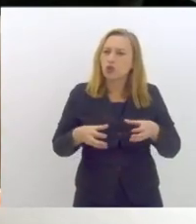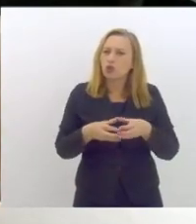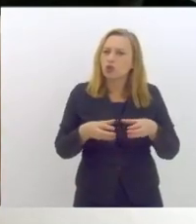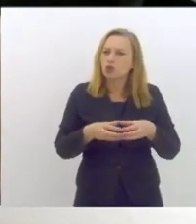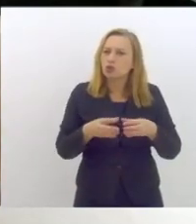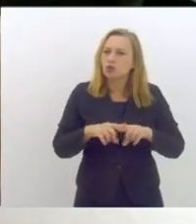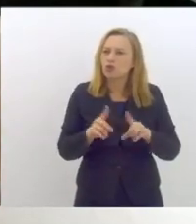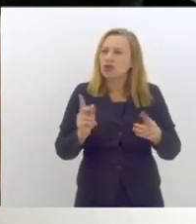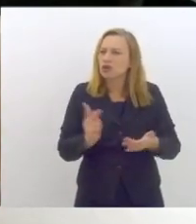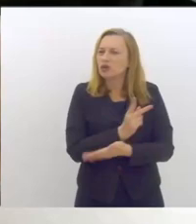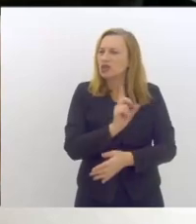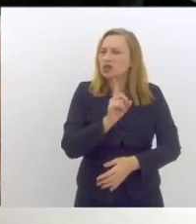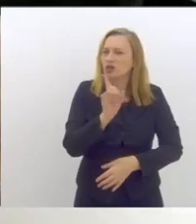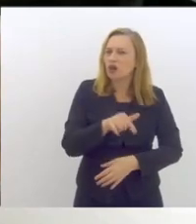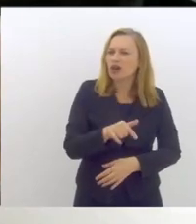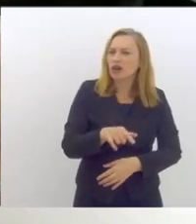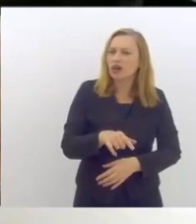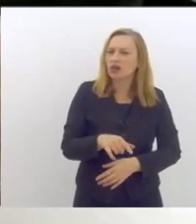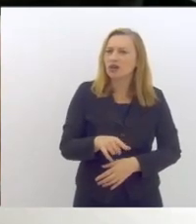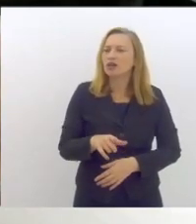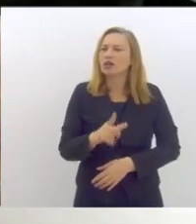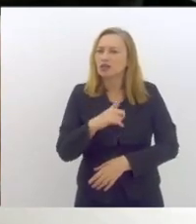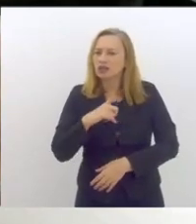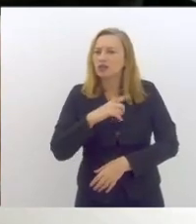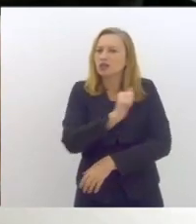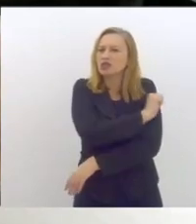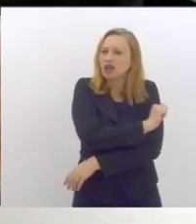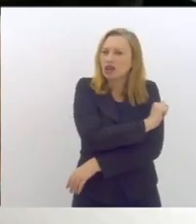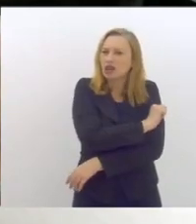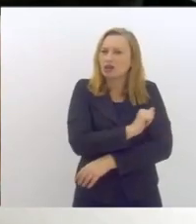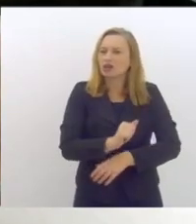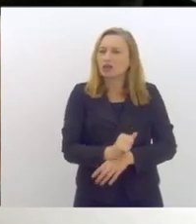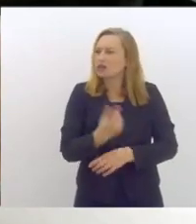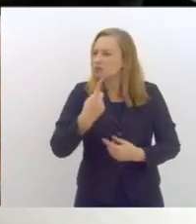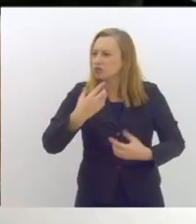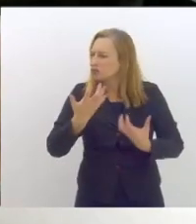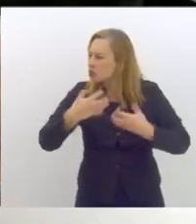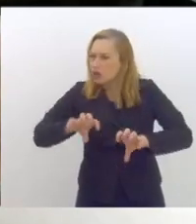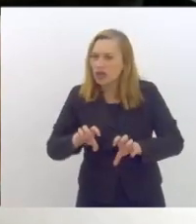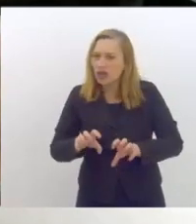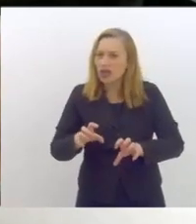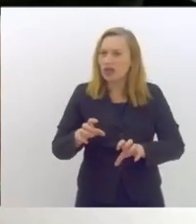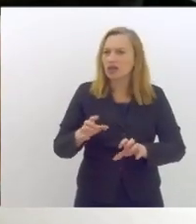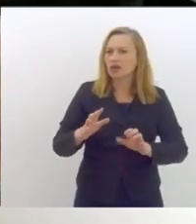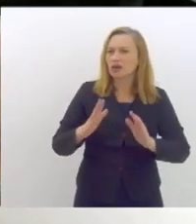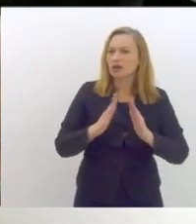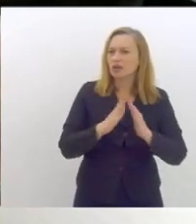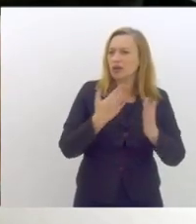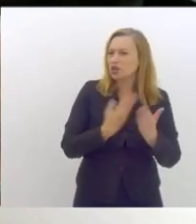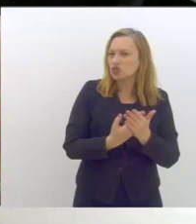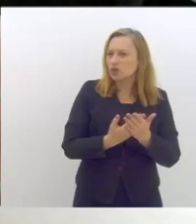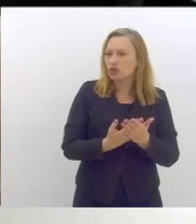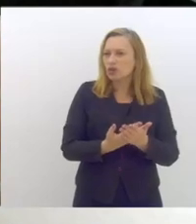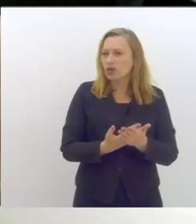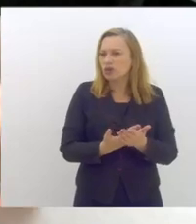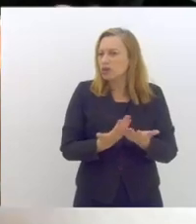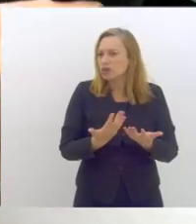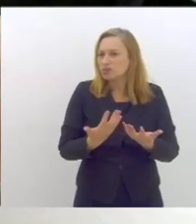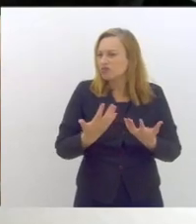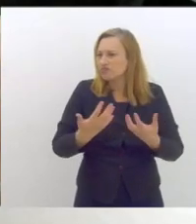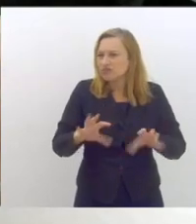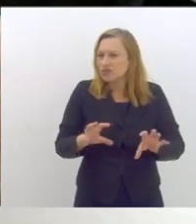mas o que acontece não é isso o que acontece é que nós temos alunos que não querem ir para a escola não vão para a escola e porque eles não